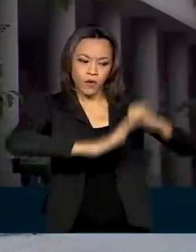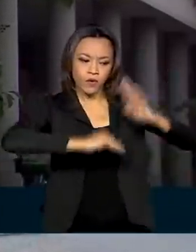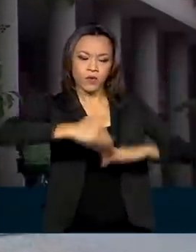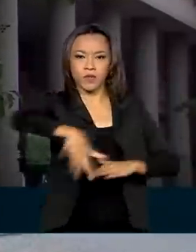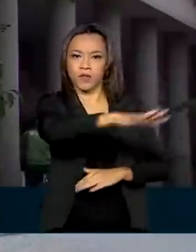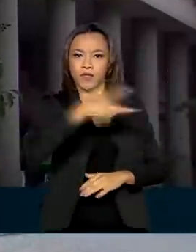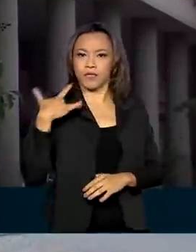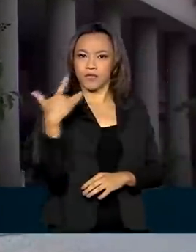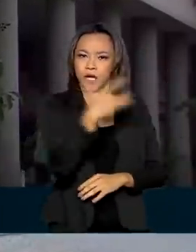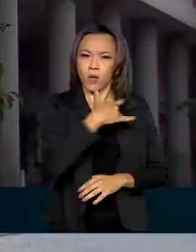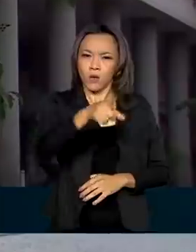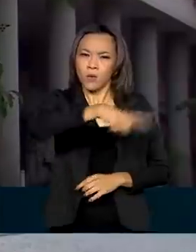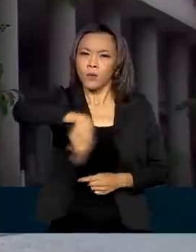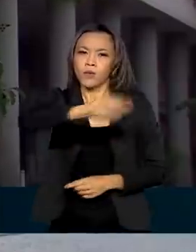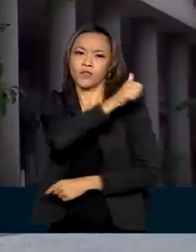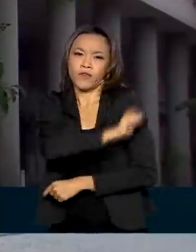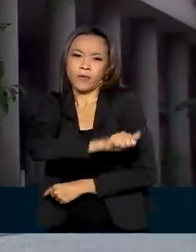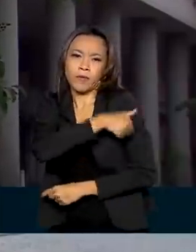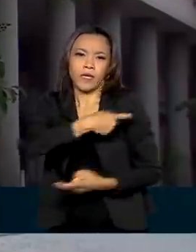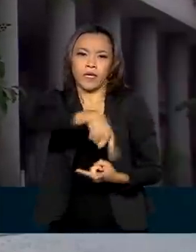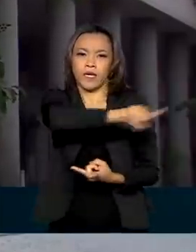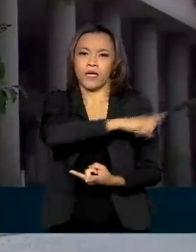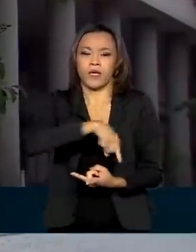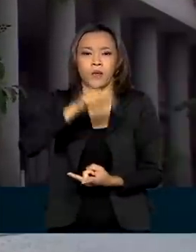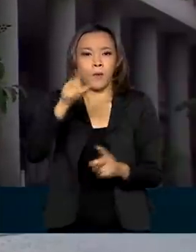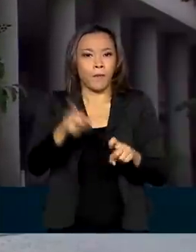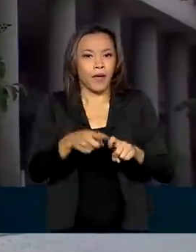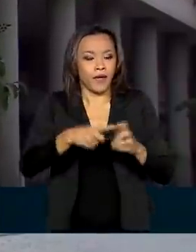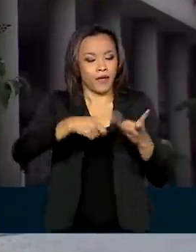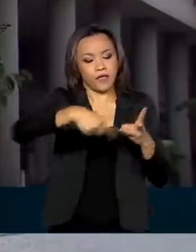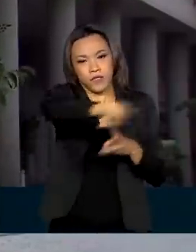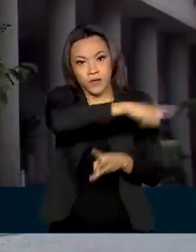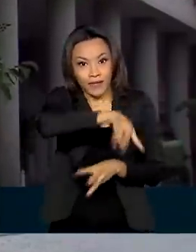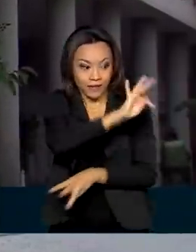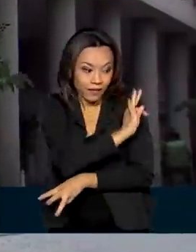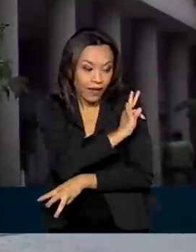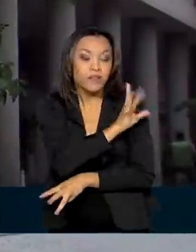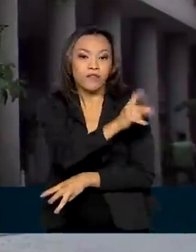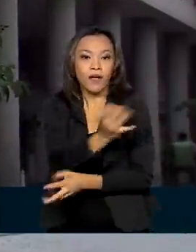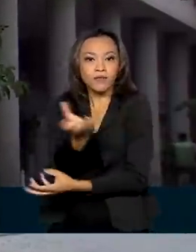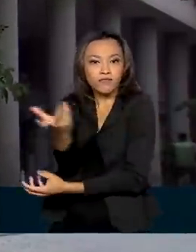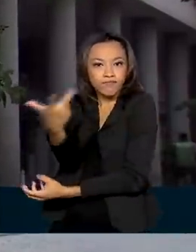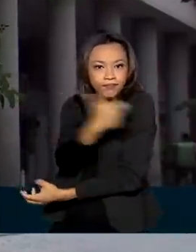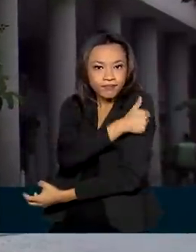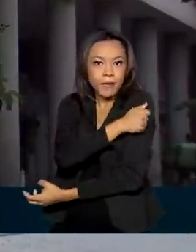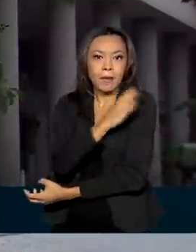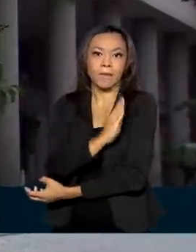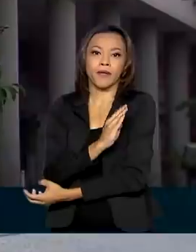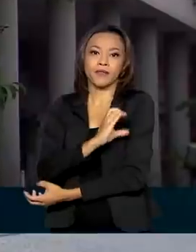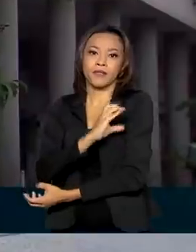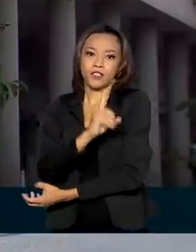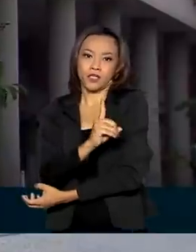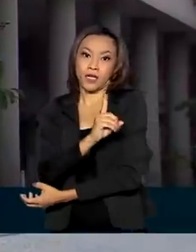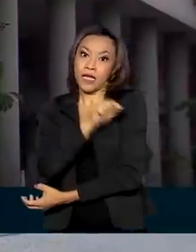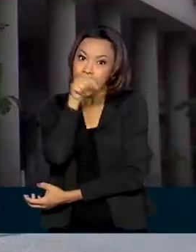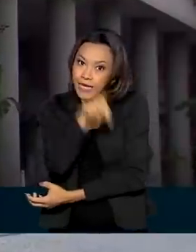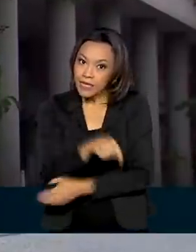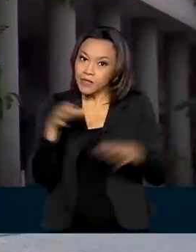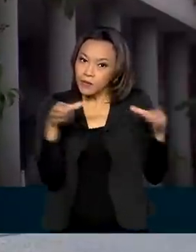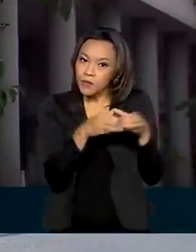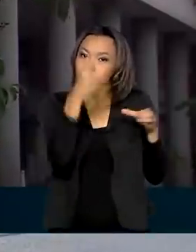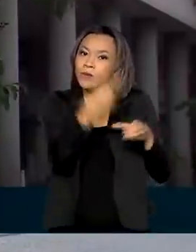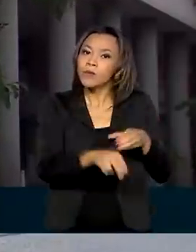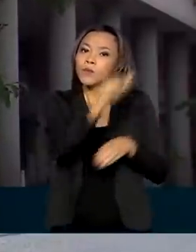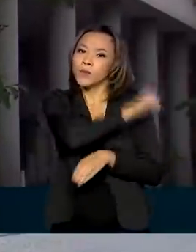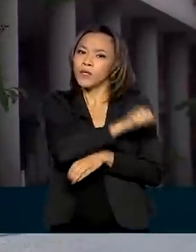trabalhadores, entre médicos, enfermeiros, técnicos e outros, vão receber a vacina BCG. Aqui no Rio de Janeiro, esse grupo conta com 2 mil